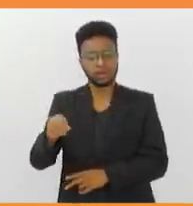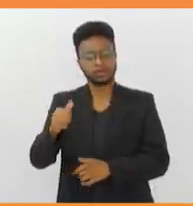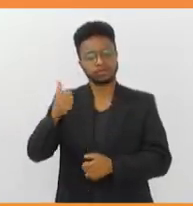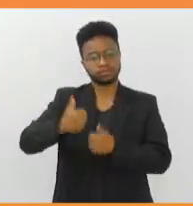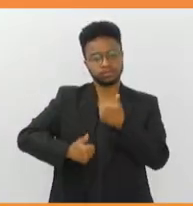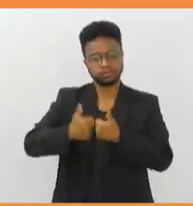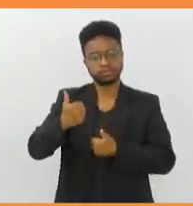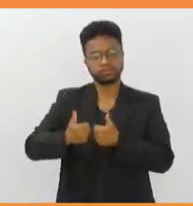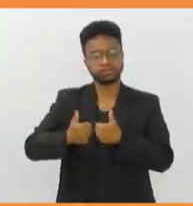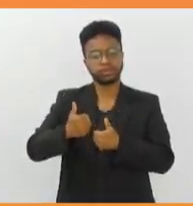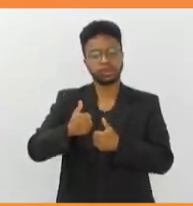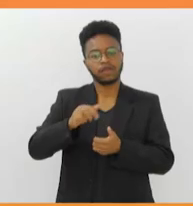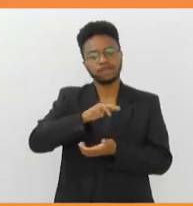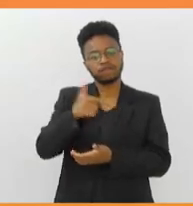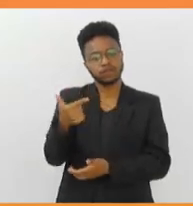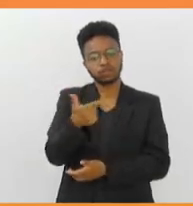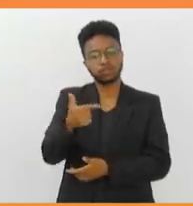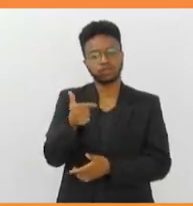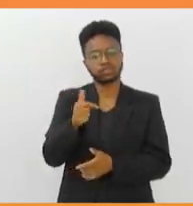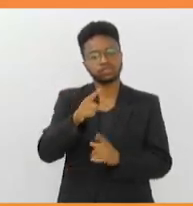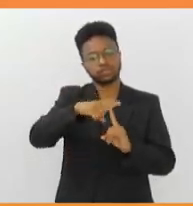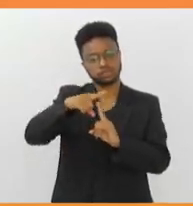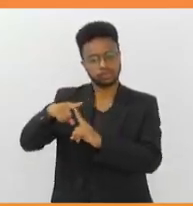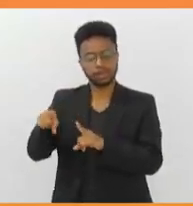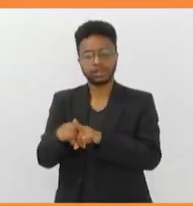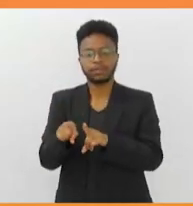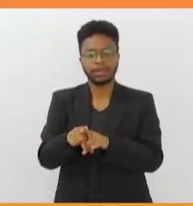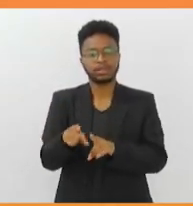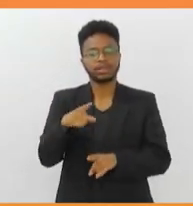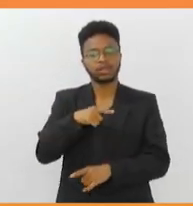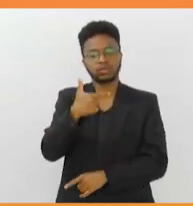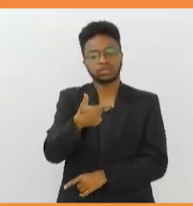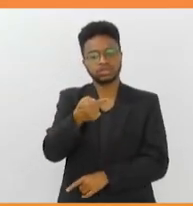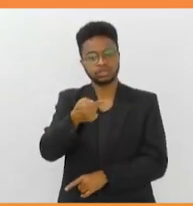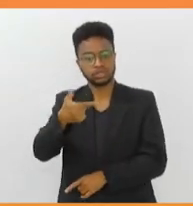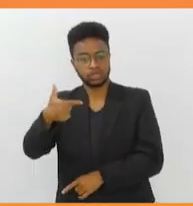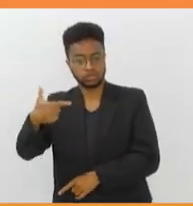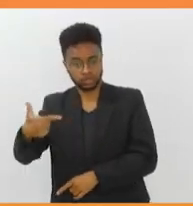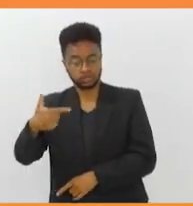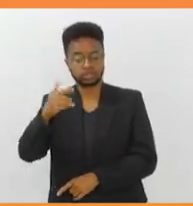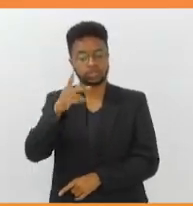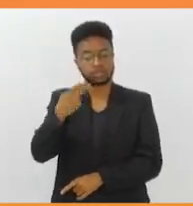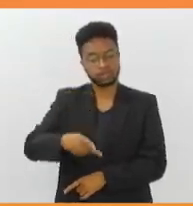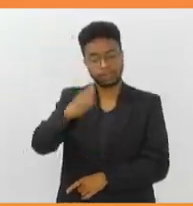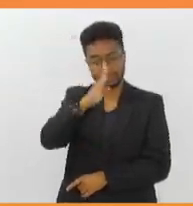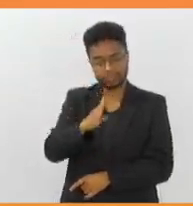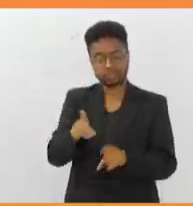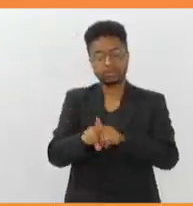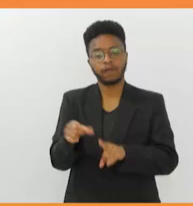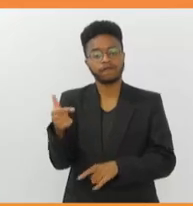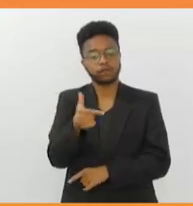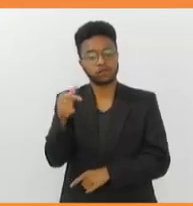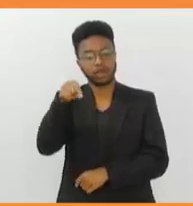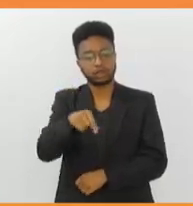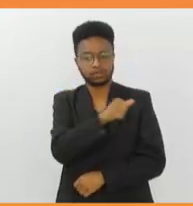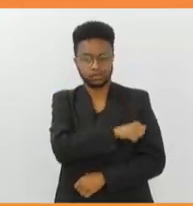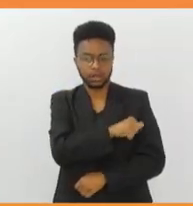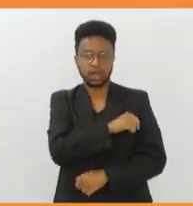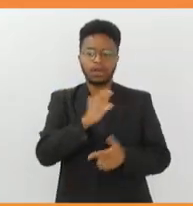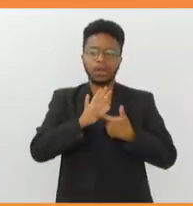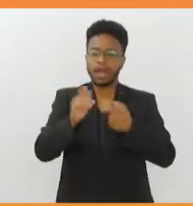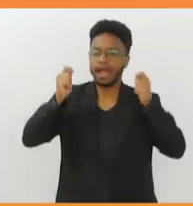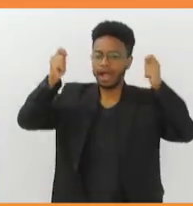esportes. Dos 279 atletas brasileiros presentes na competição, 22 são do Rio de Janeiro e levaram muita